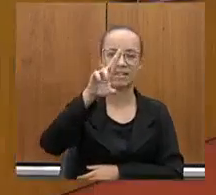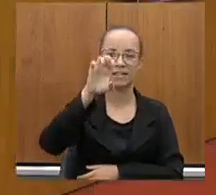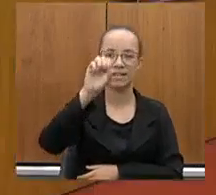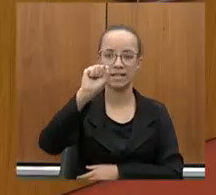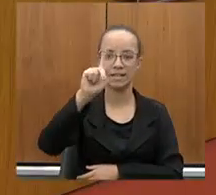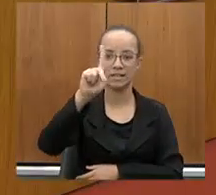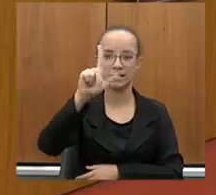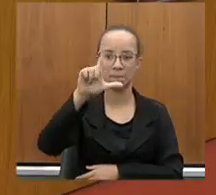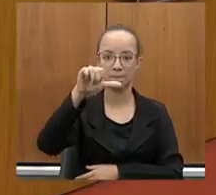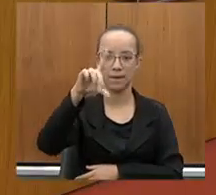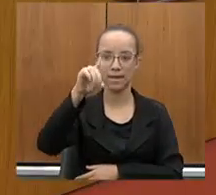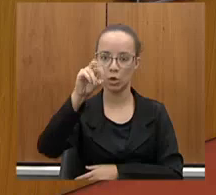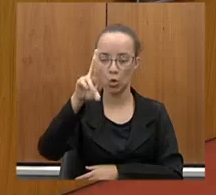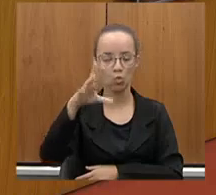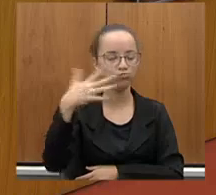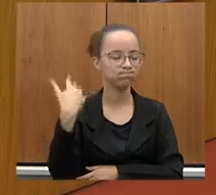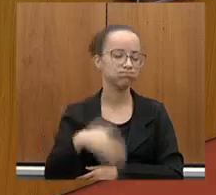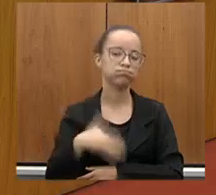presença.